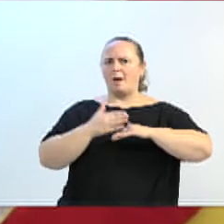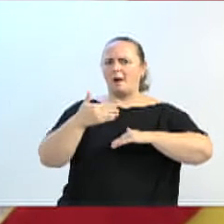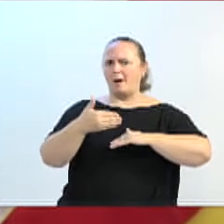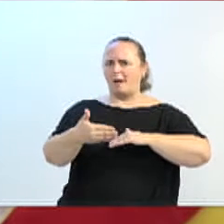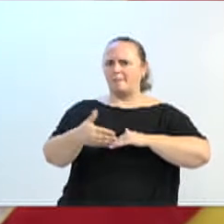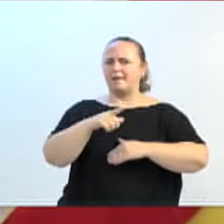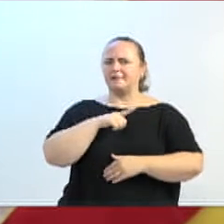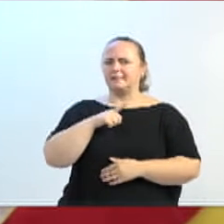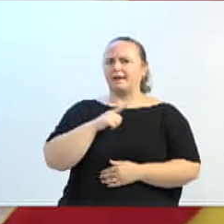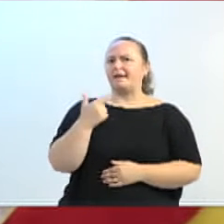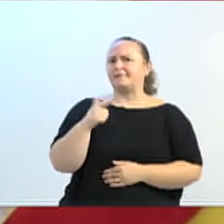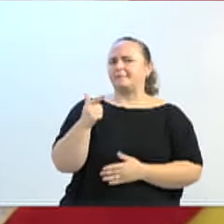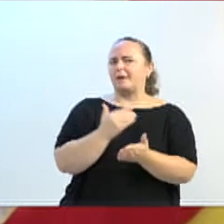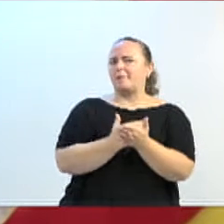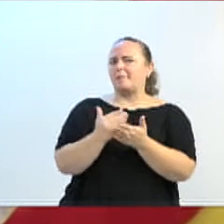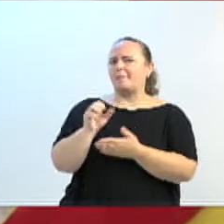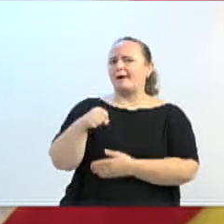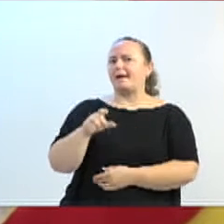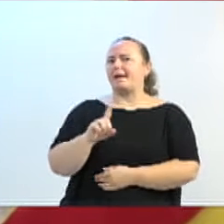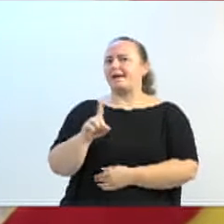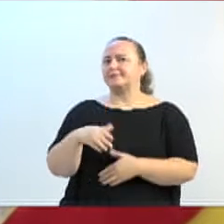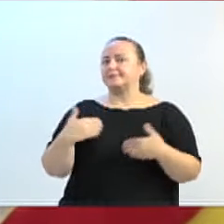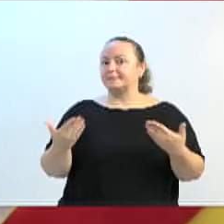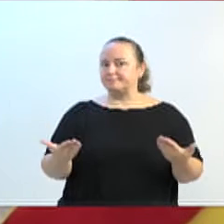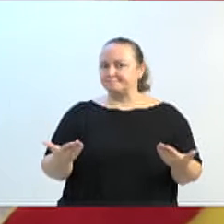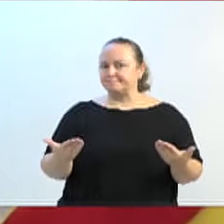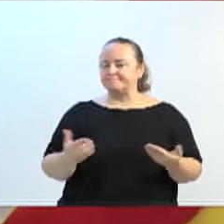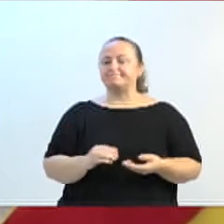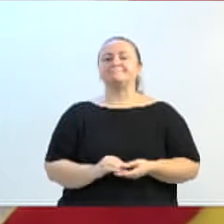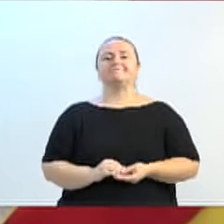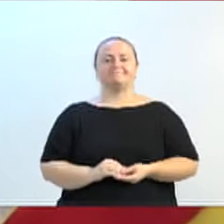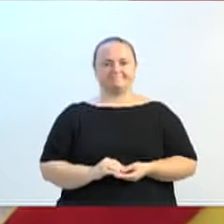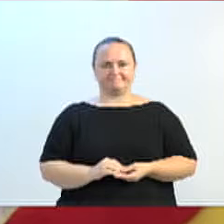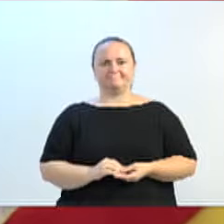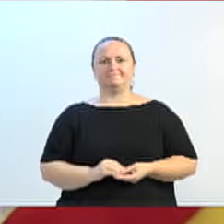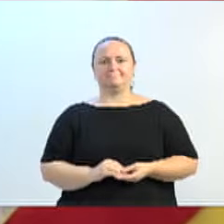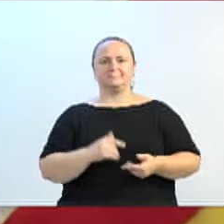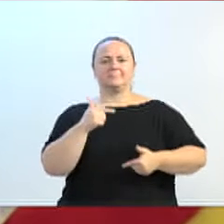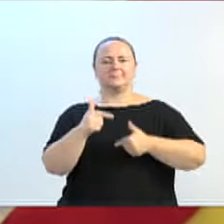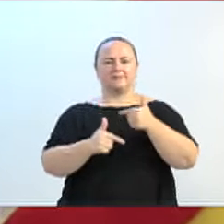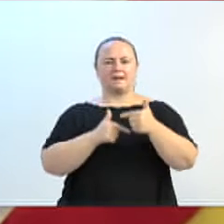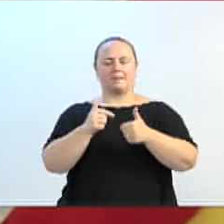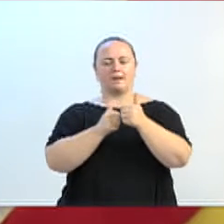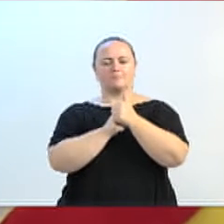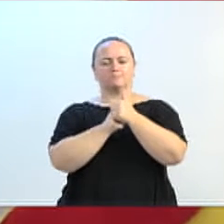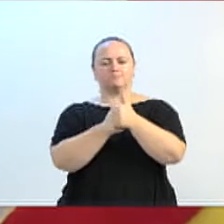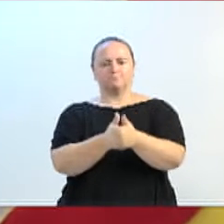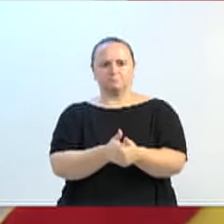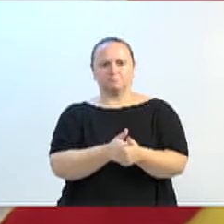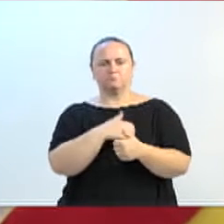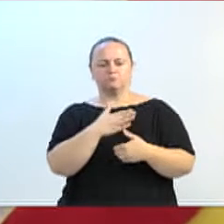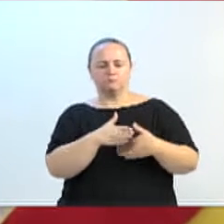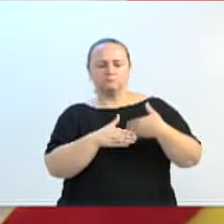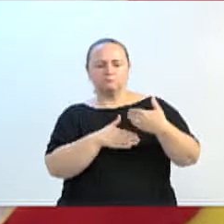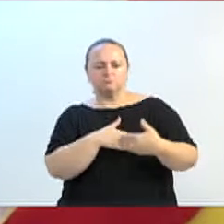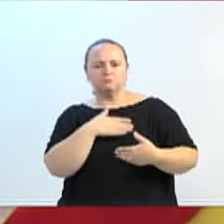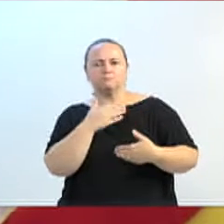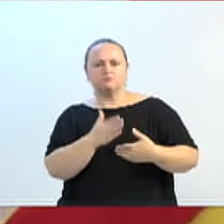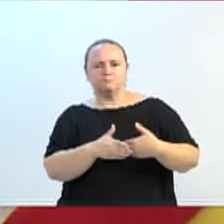iniciada? Mas aí está. Fizemos um trabalho de acompanhamento de todo o passo a passo